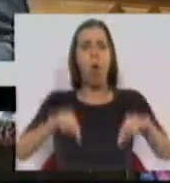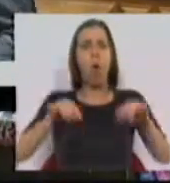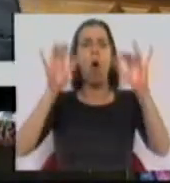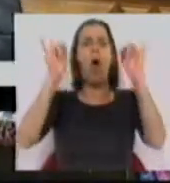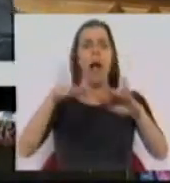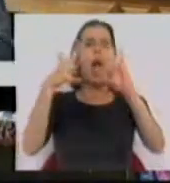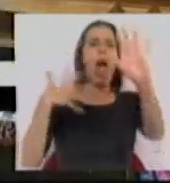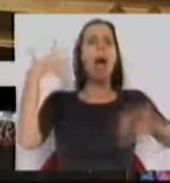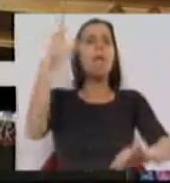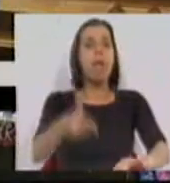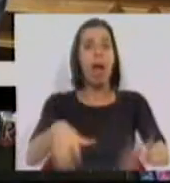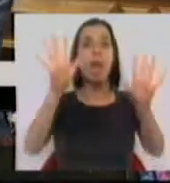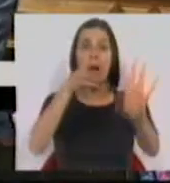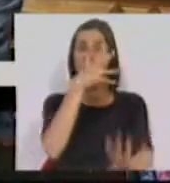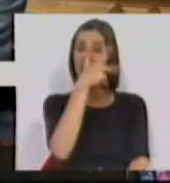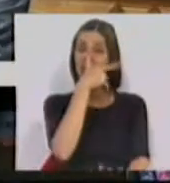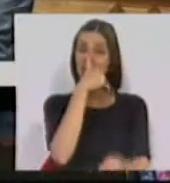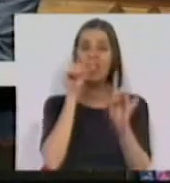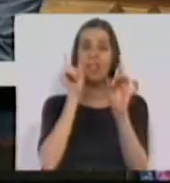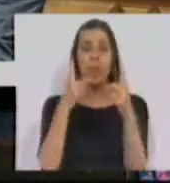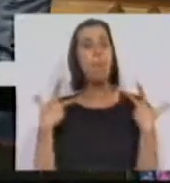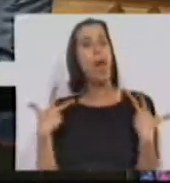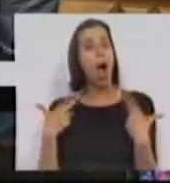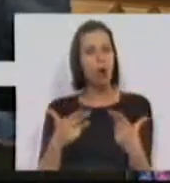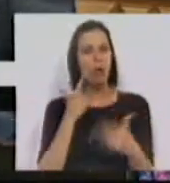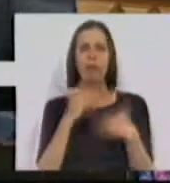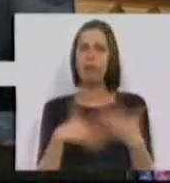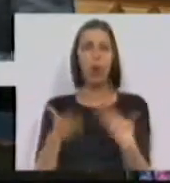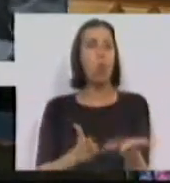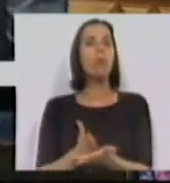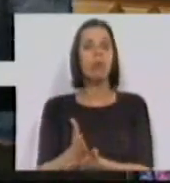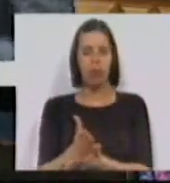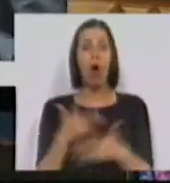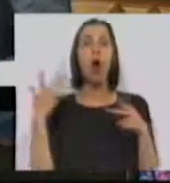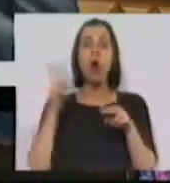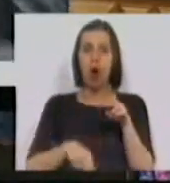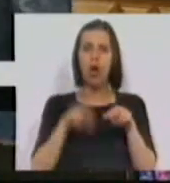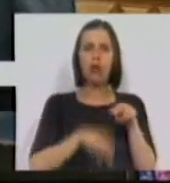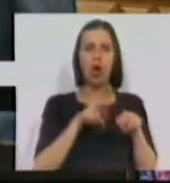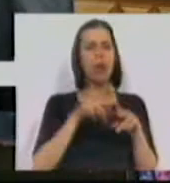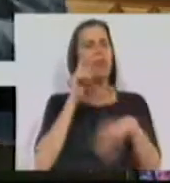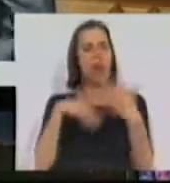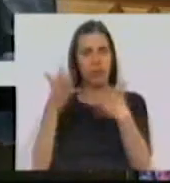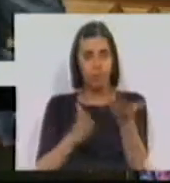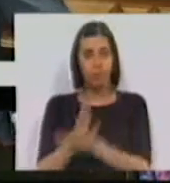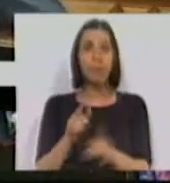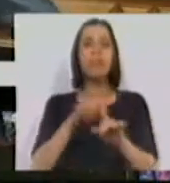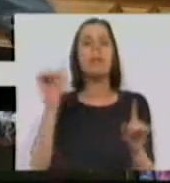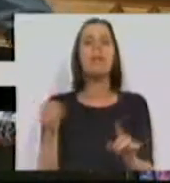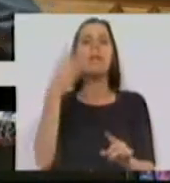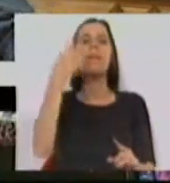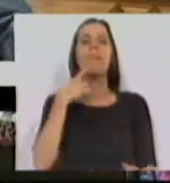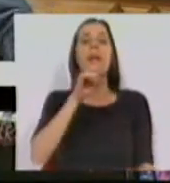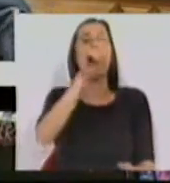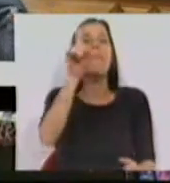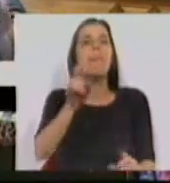pode acabar amanhã. Mas, infelizmente, a austeridade vai continuar e os cortes vão perseguir. E esta é a primeira pergunta